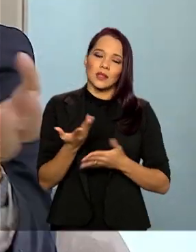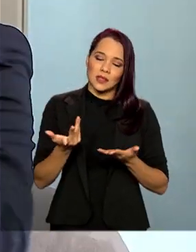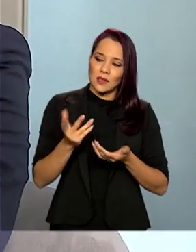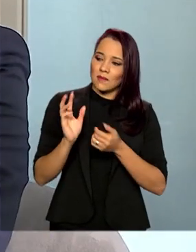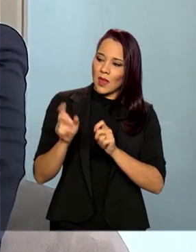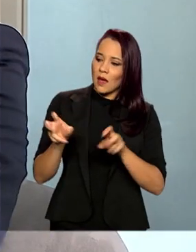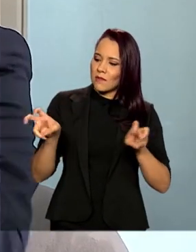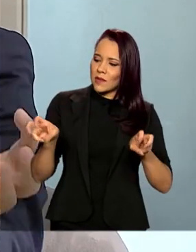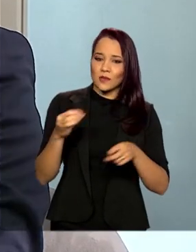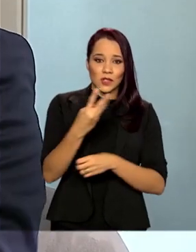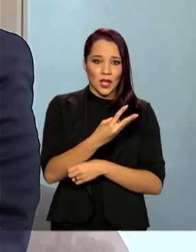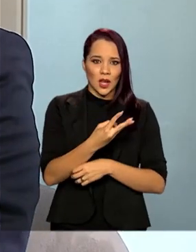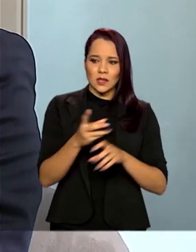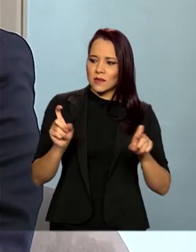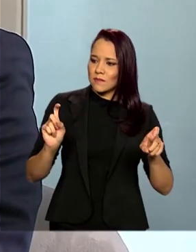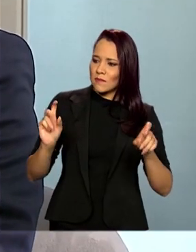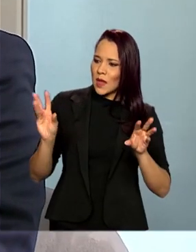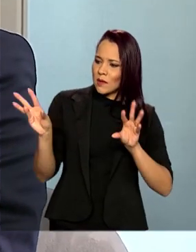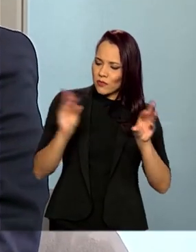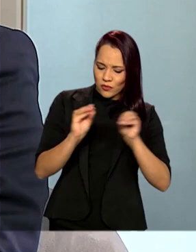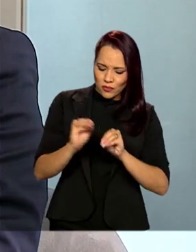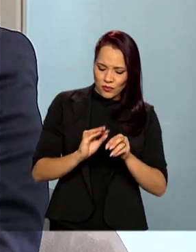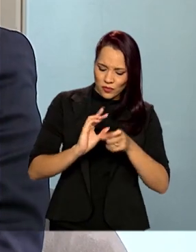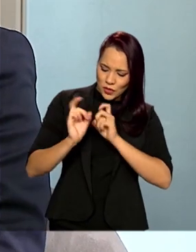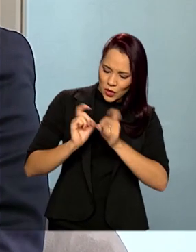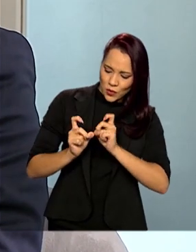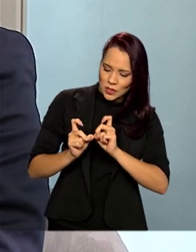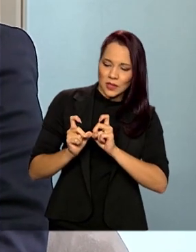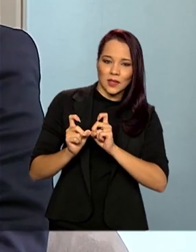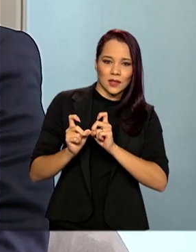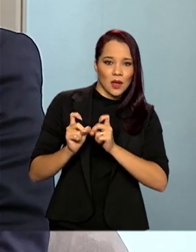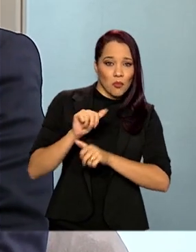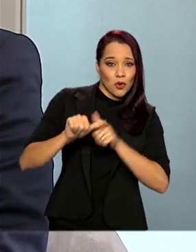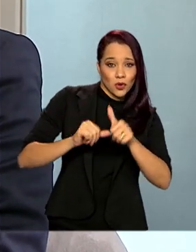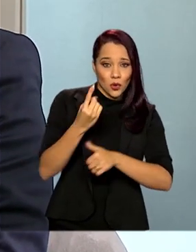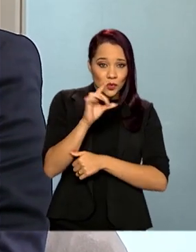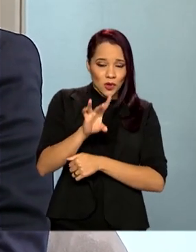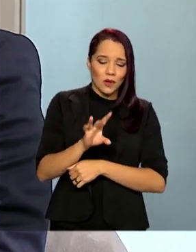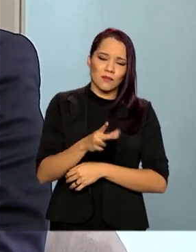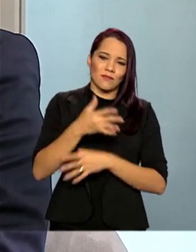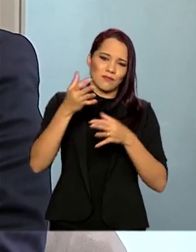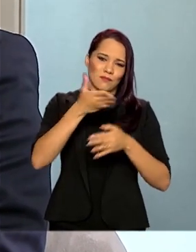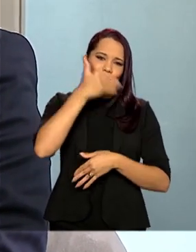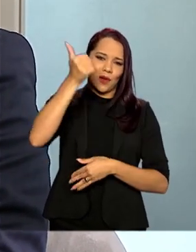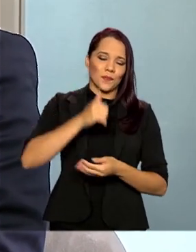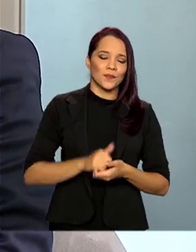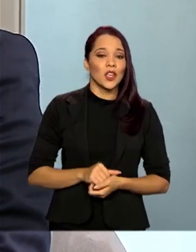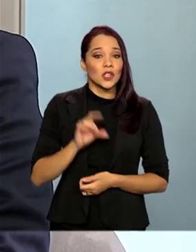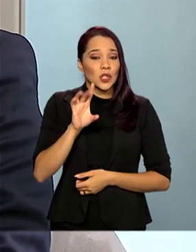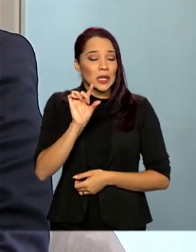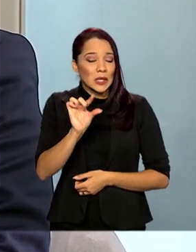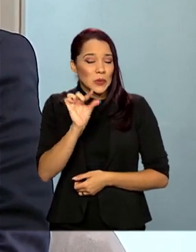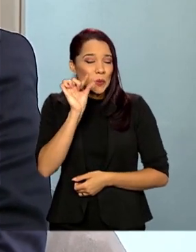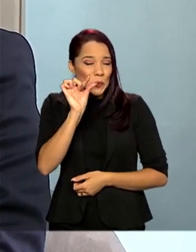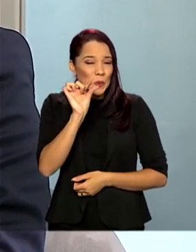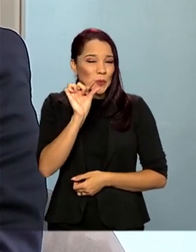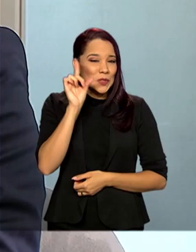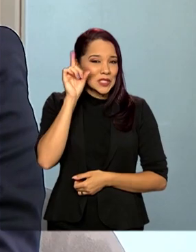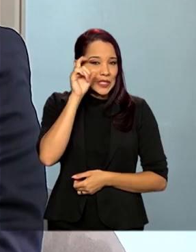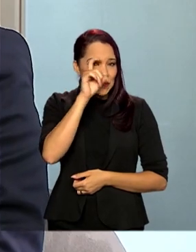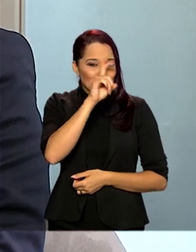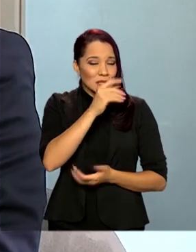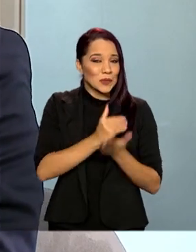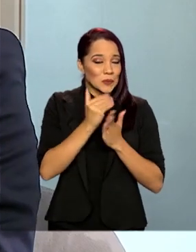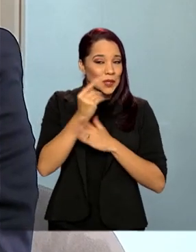negociação aproveitando os melhores pontos de cada uma, seria o ideal. Só que eu queria só colocar um pequeno complicador nessa história agora, uma